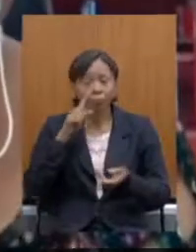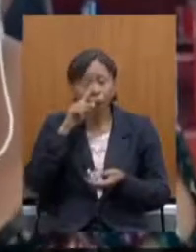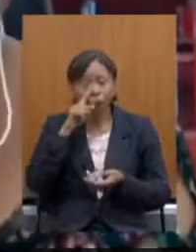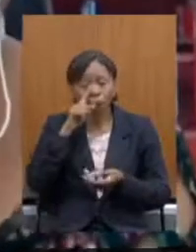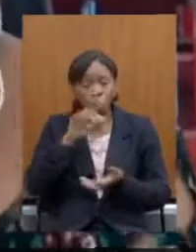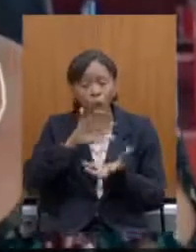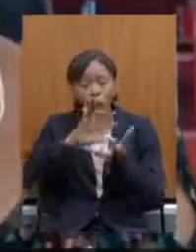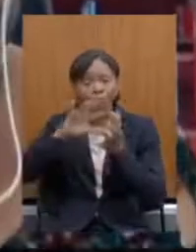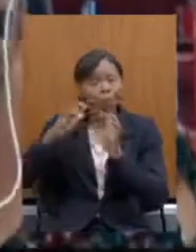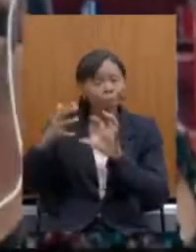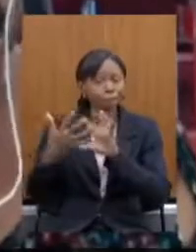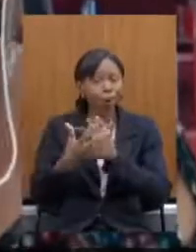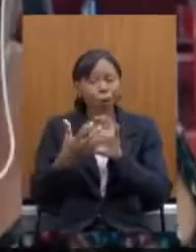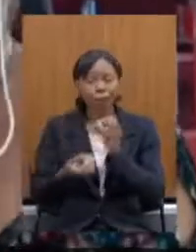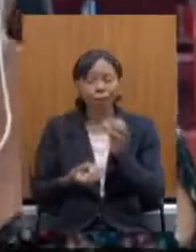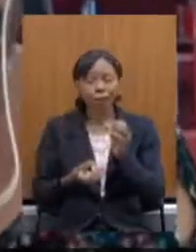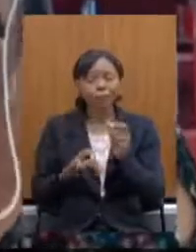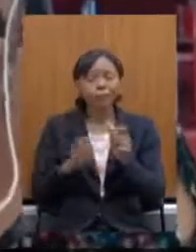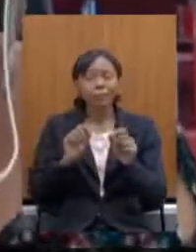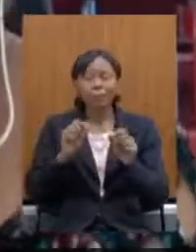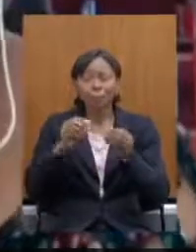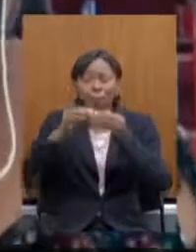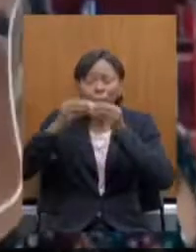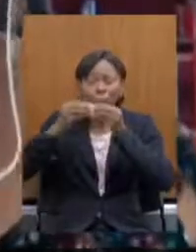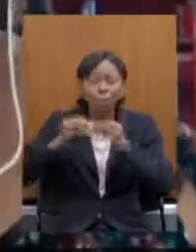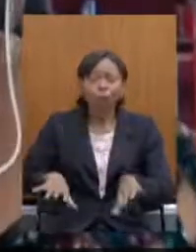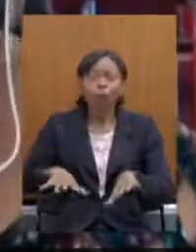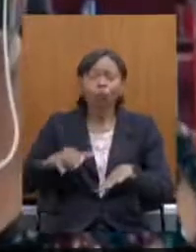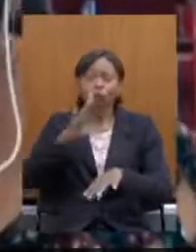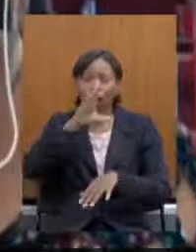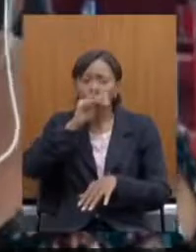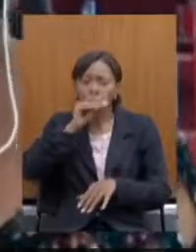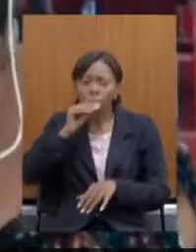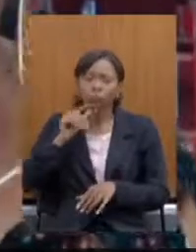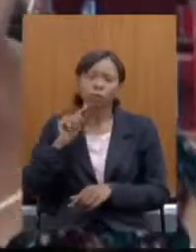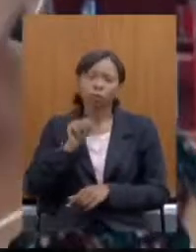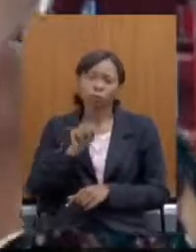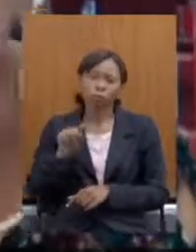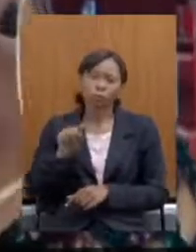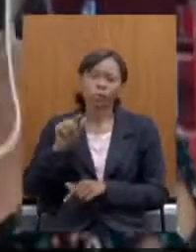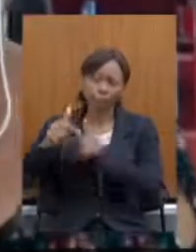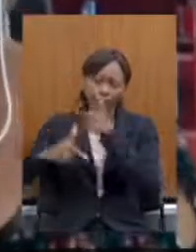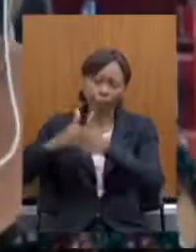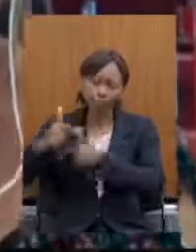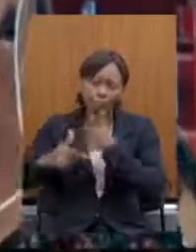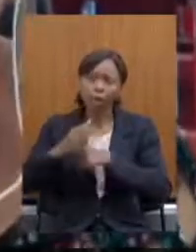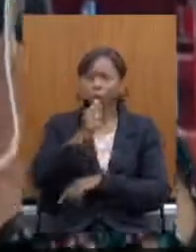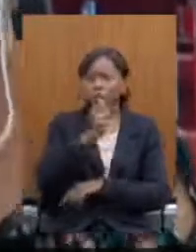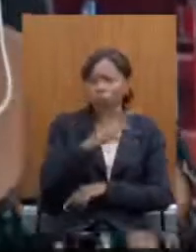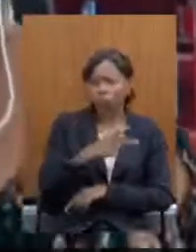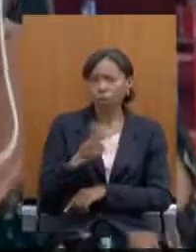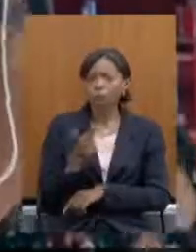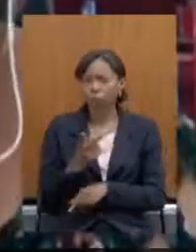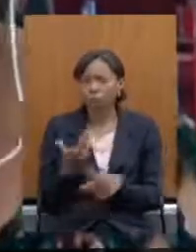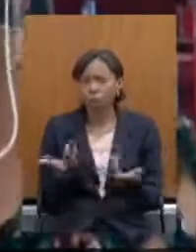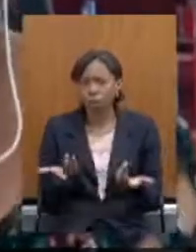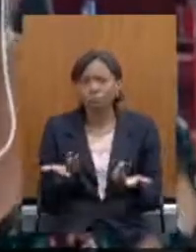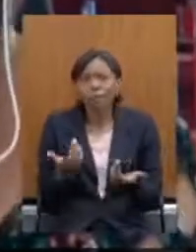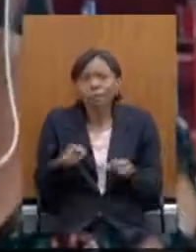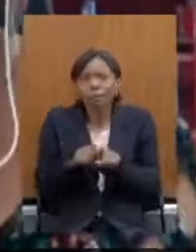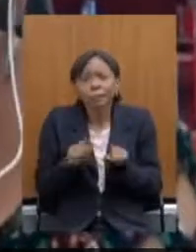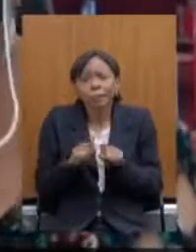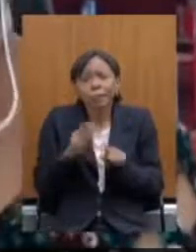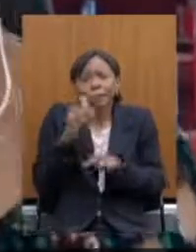apenas ser prejudicial e muito para os servidores públicos da ativa e aposentados e também aos